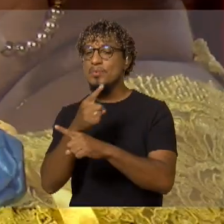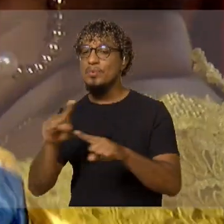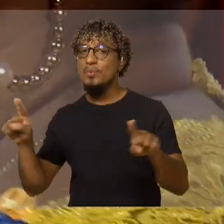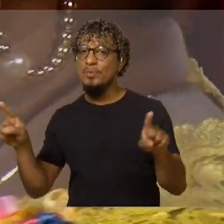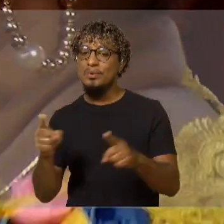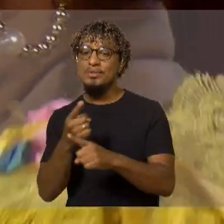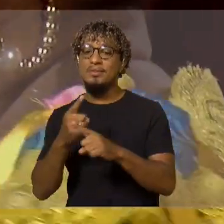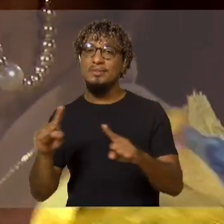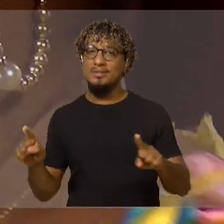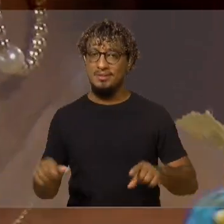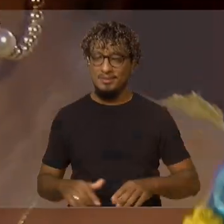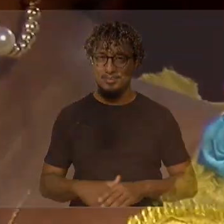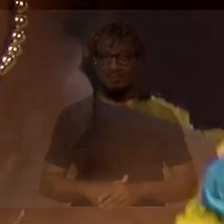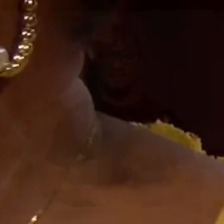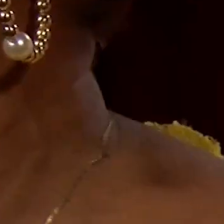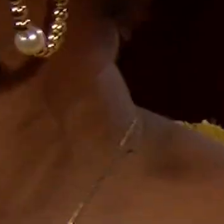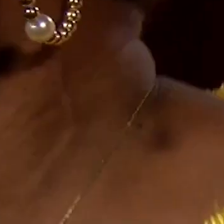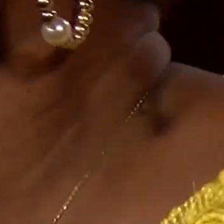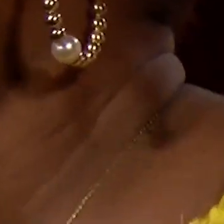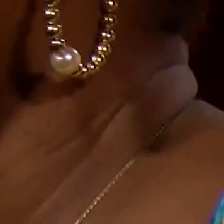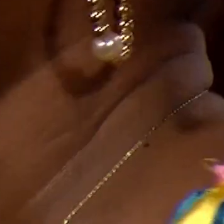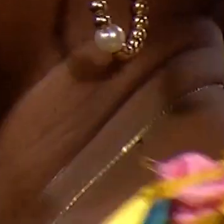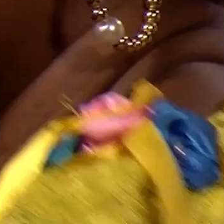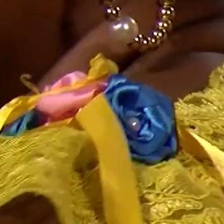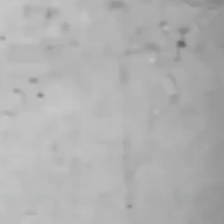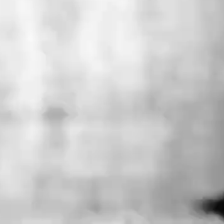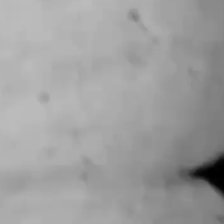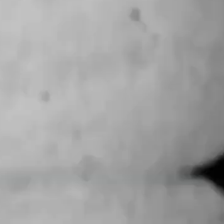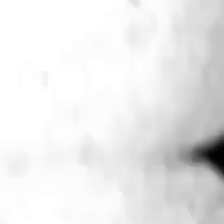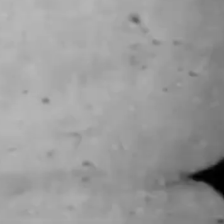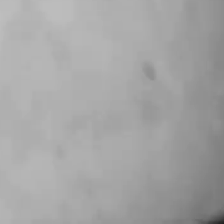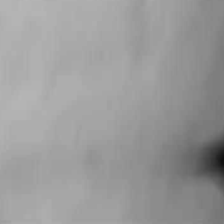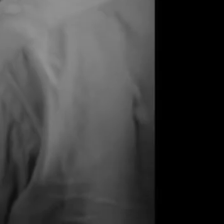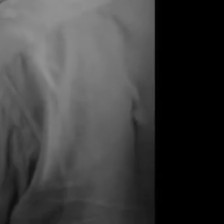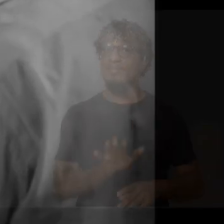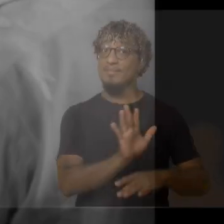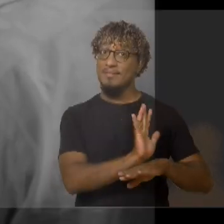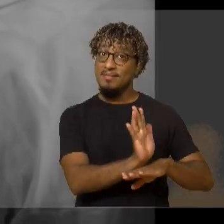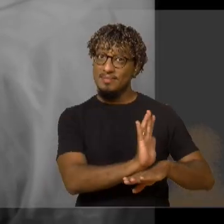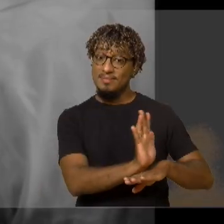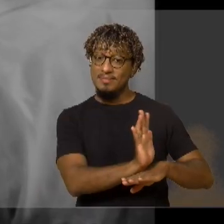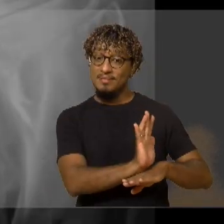cinema,